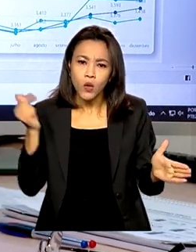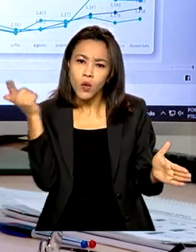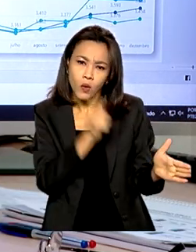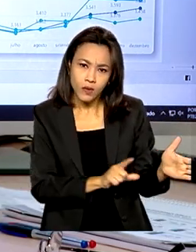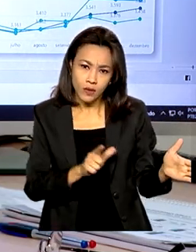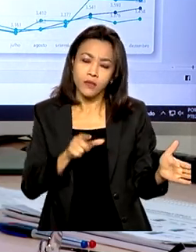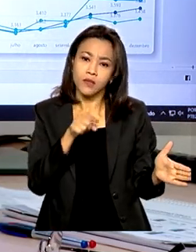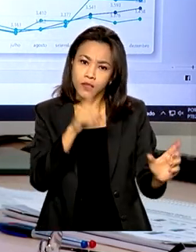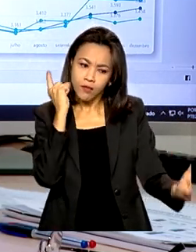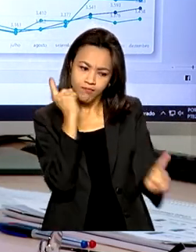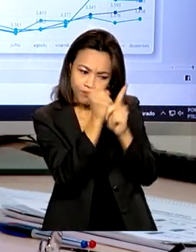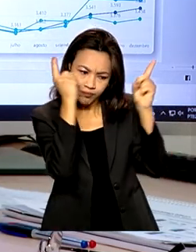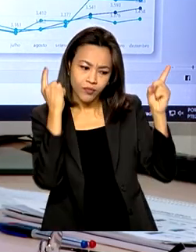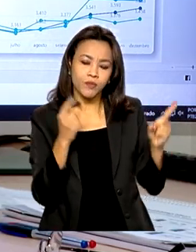elucidação desse crime se dê de maneira mais séria.